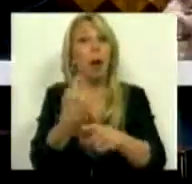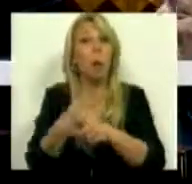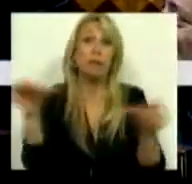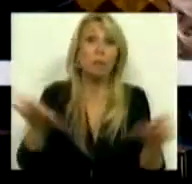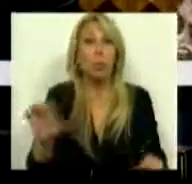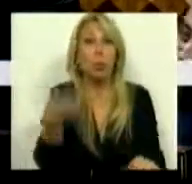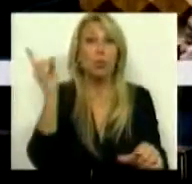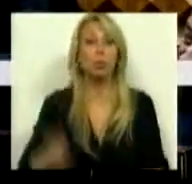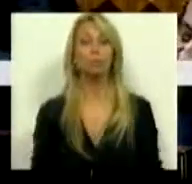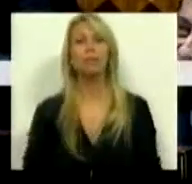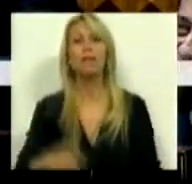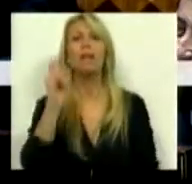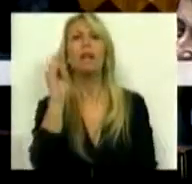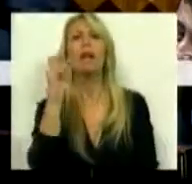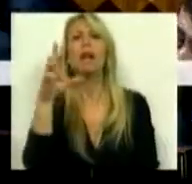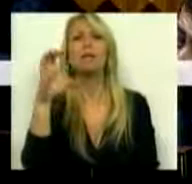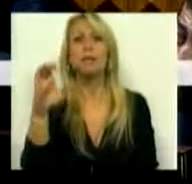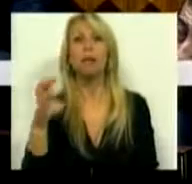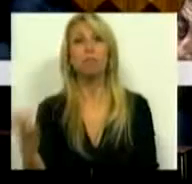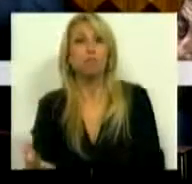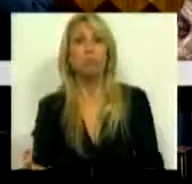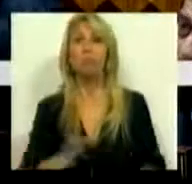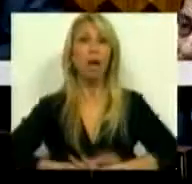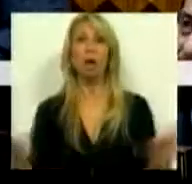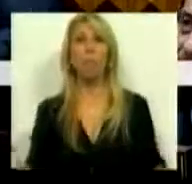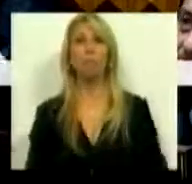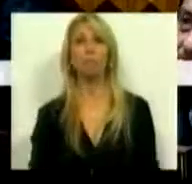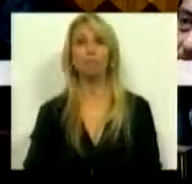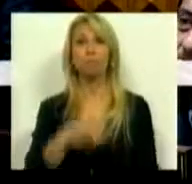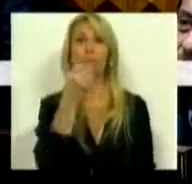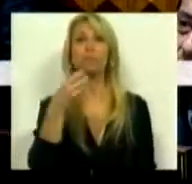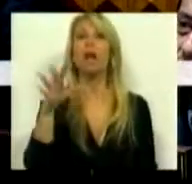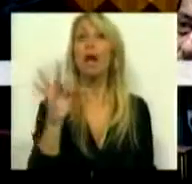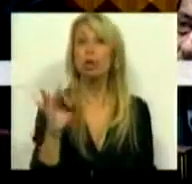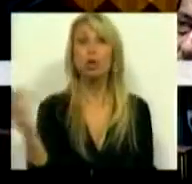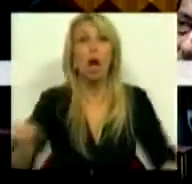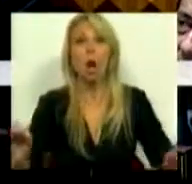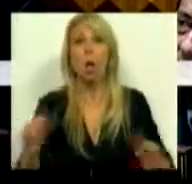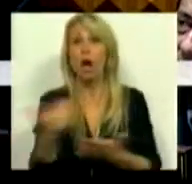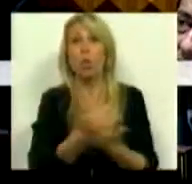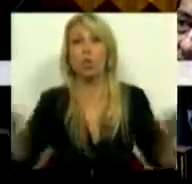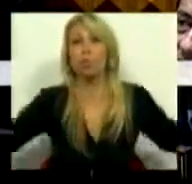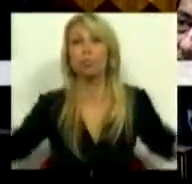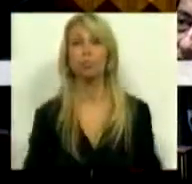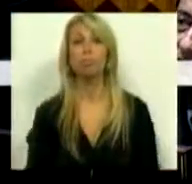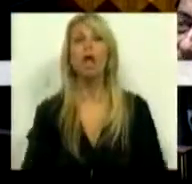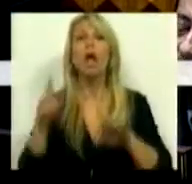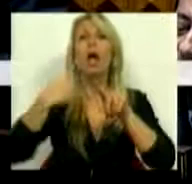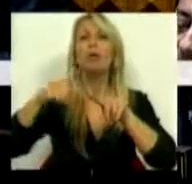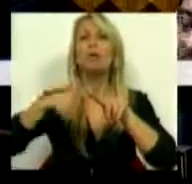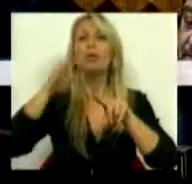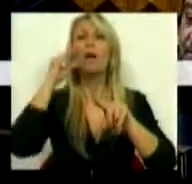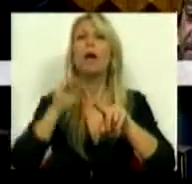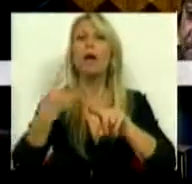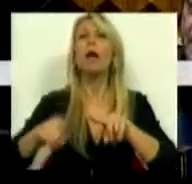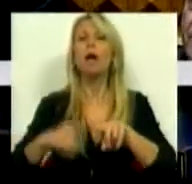no IRC, o Sr. tem realmente, acabou. 2014 já não tem esse instrumento. Crédito. Como é que o Sr. Ministro, em